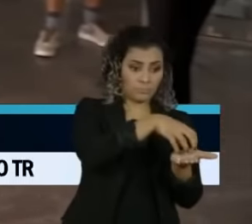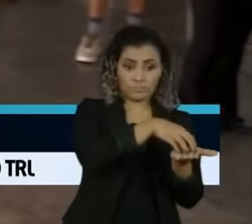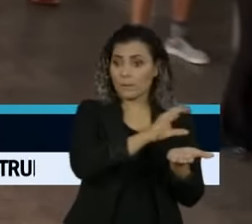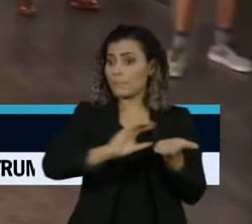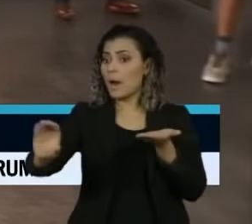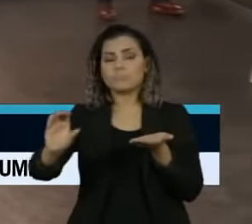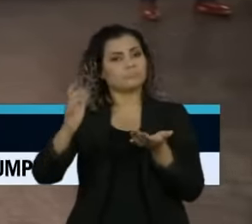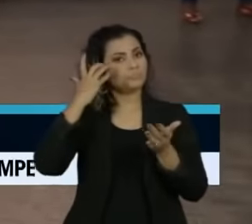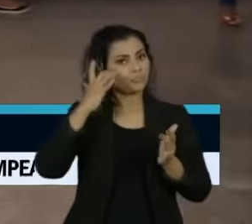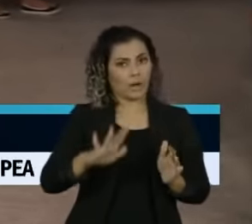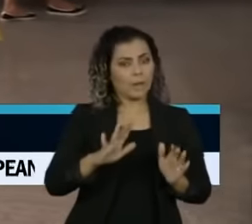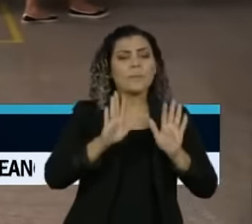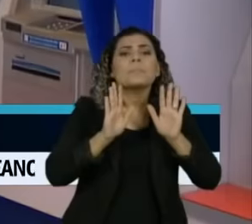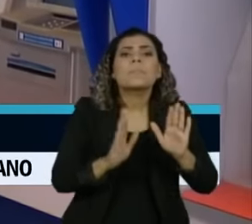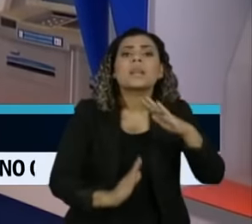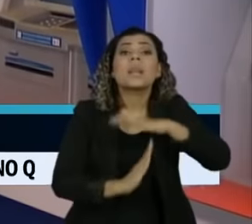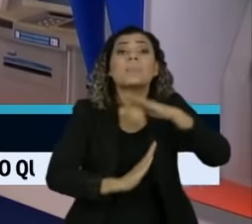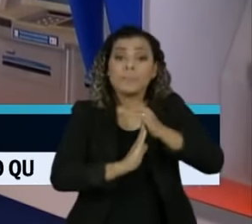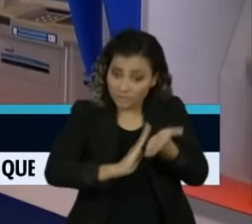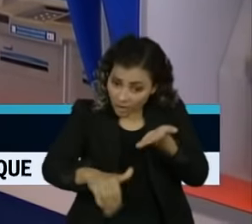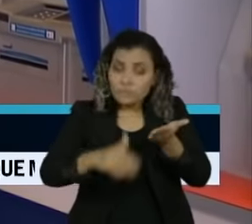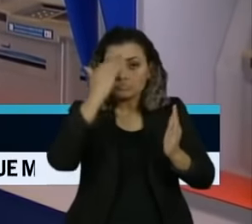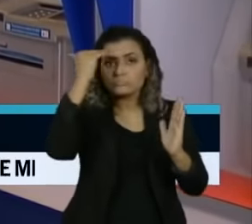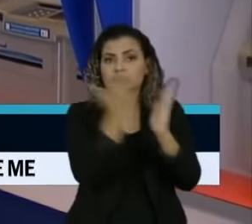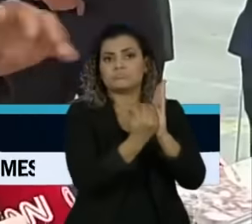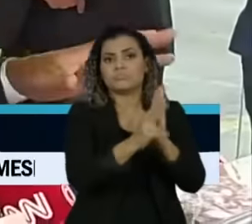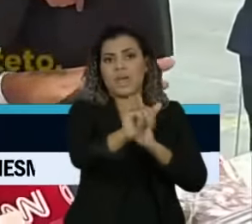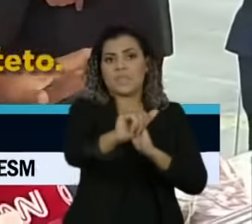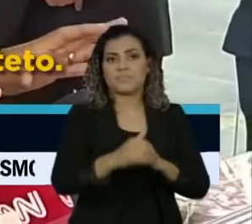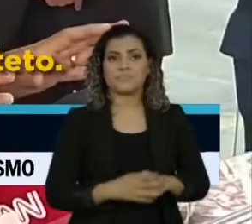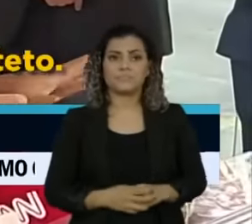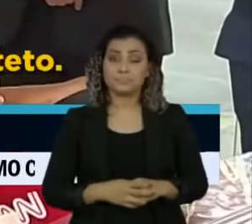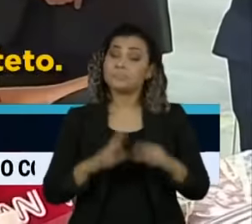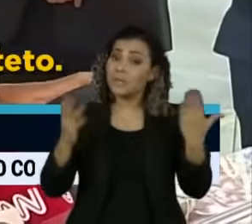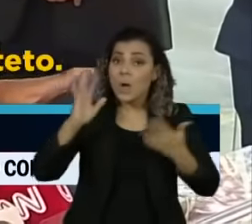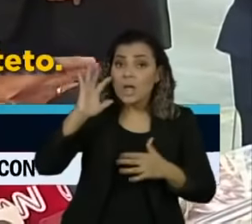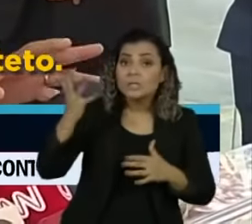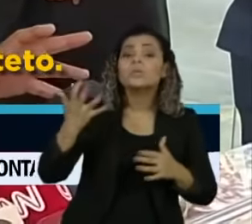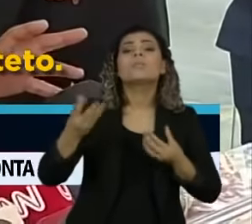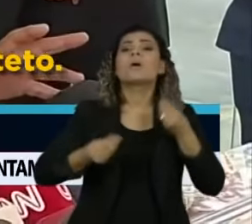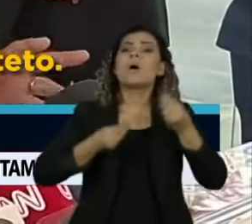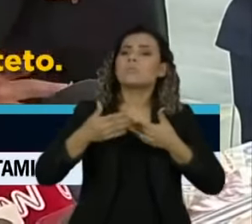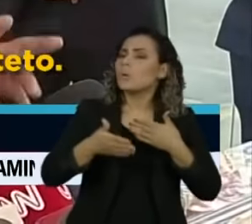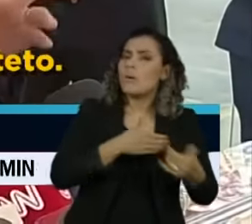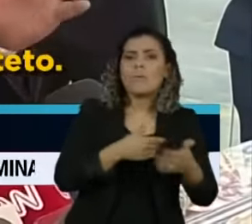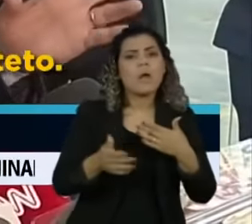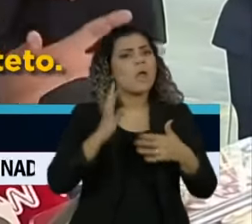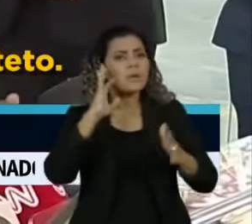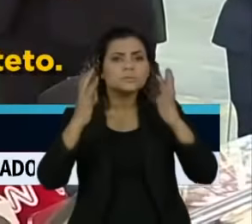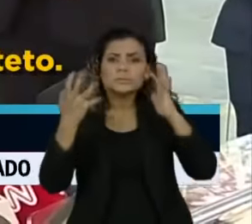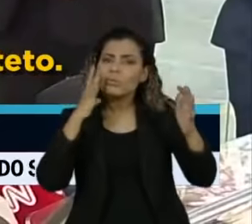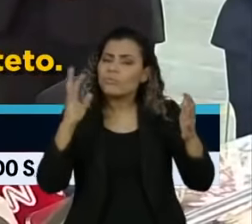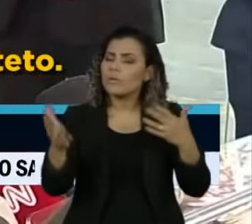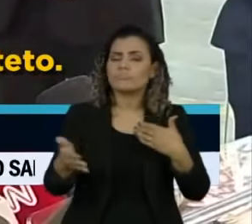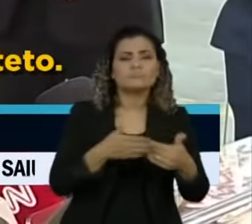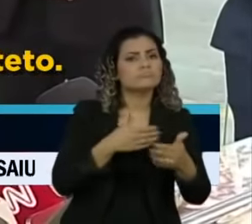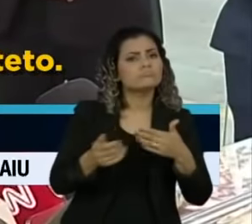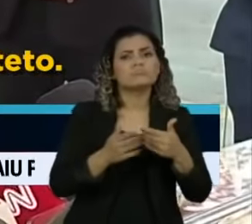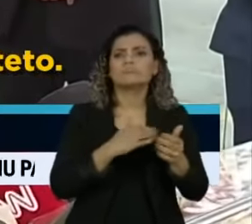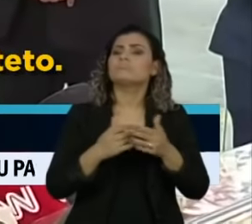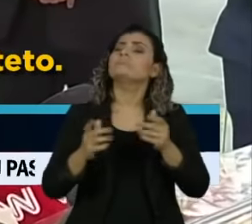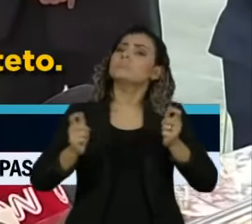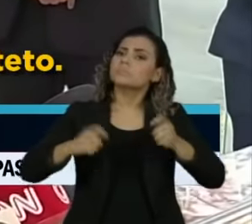o Renda Cidadã, mas disse que o teto de gastos será respeitado. A solução, qualquer que seja, quaisquer que sejam elas,